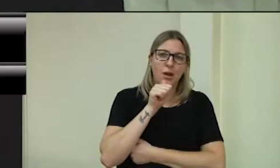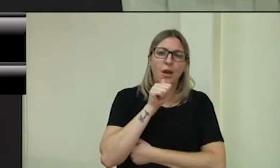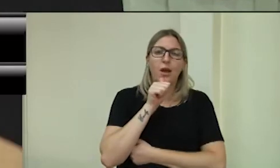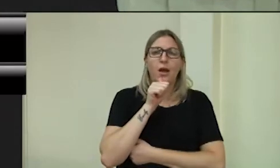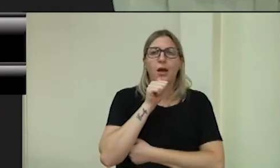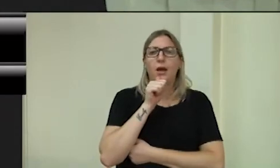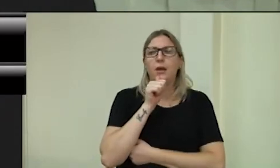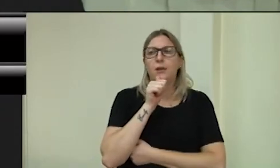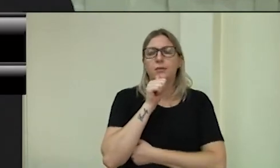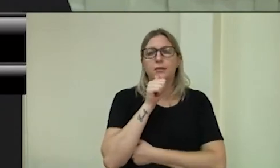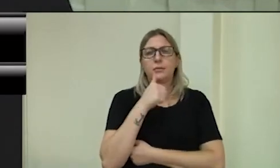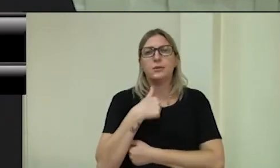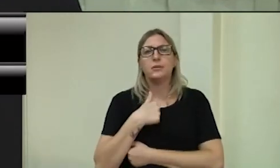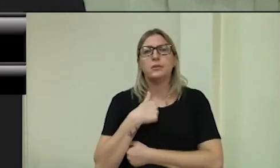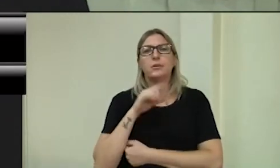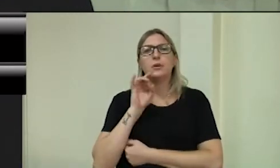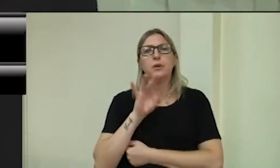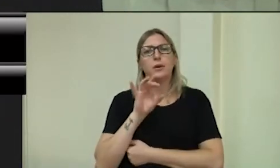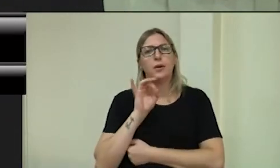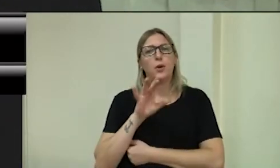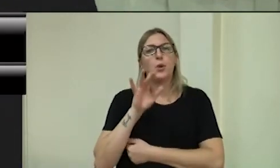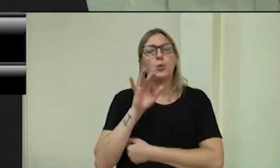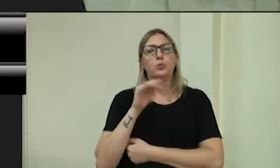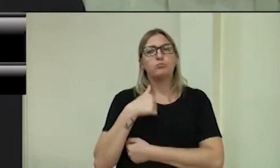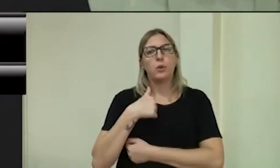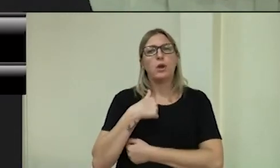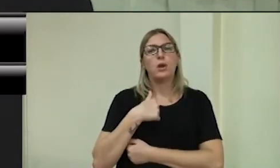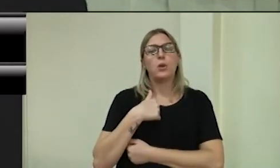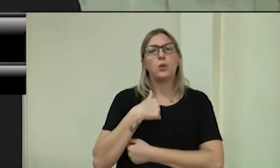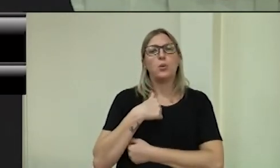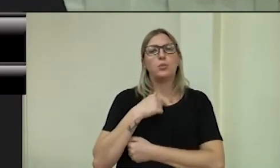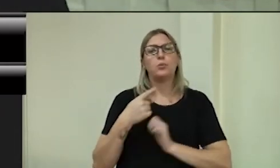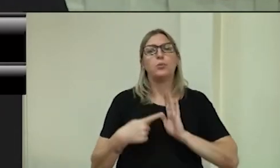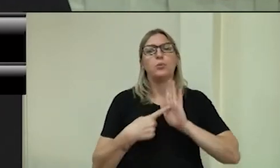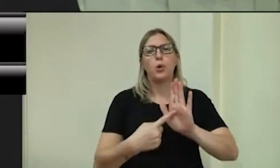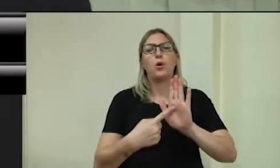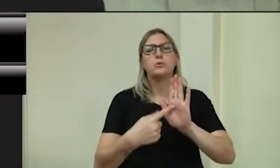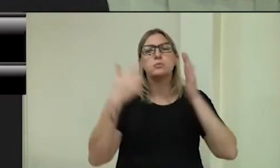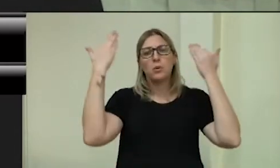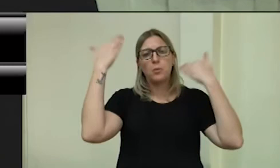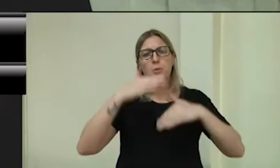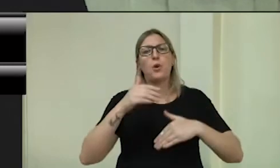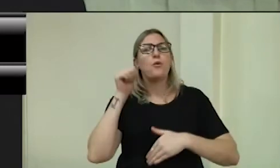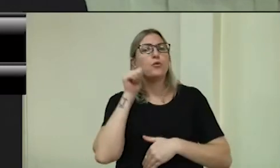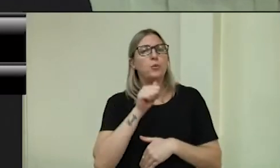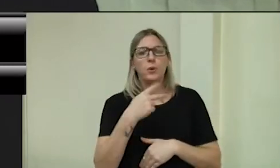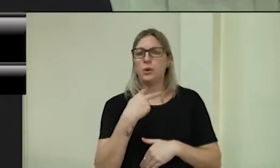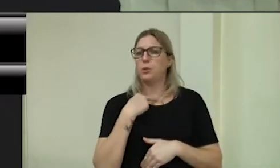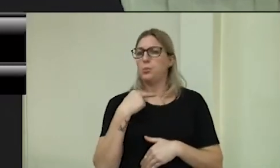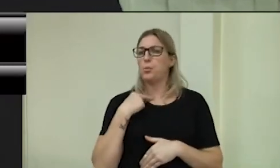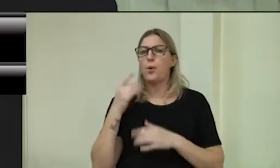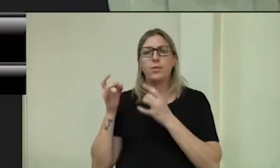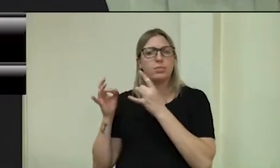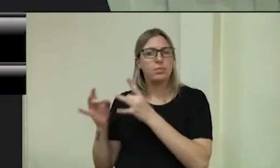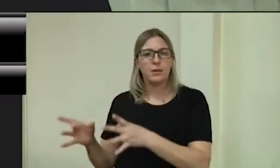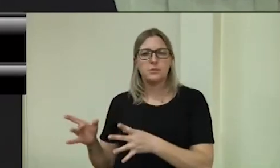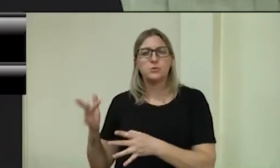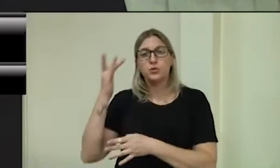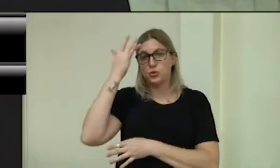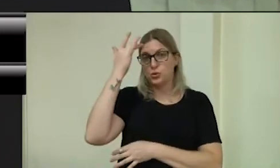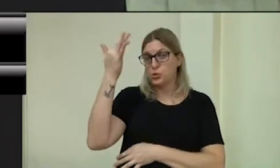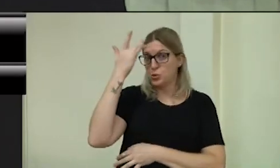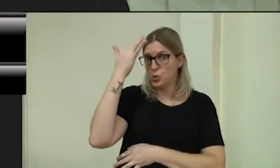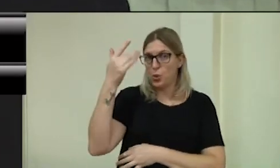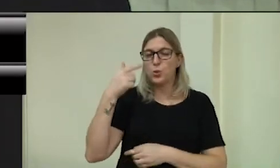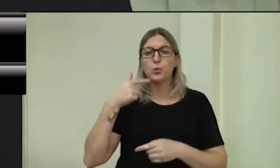eu sou a prova que eu digo assim que a mulher nunca deve desistir de seus sonhos, porque eu fui pela segunda